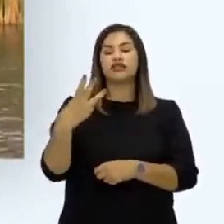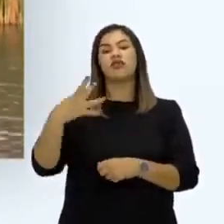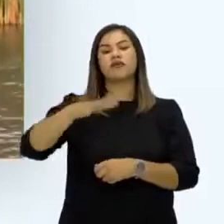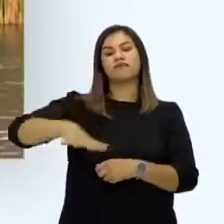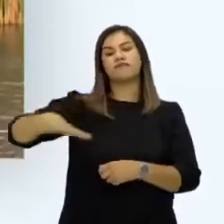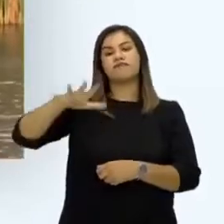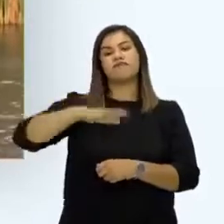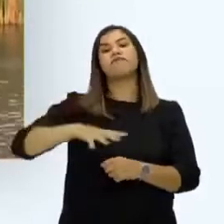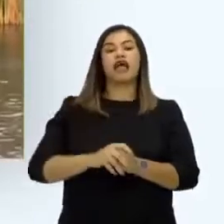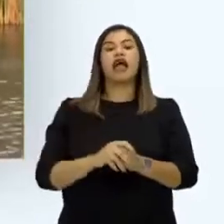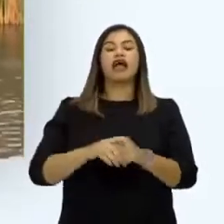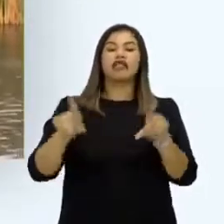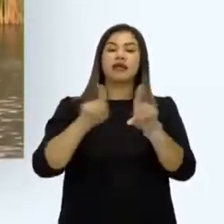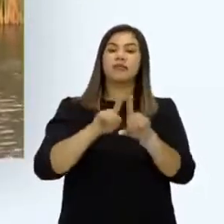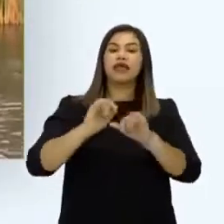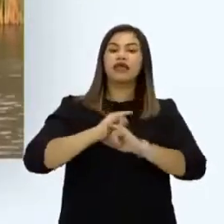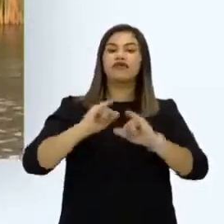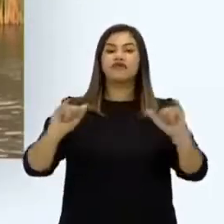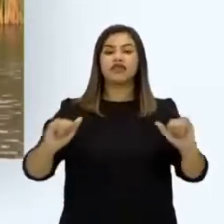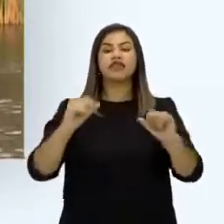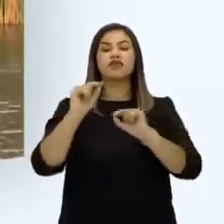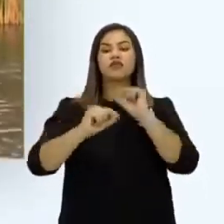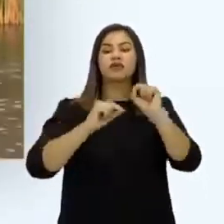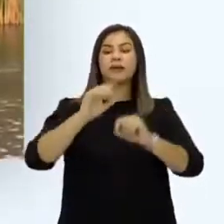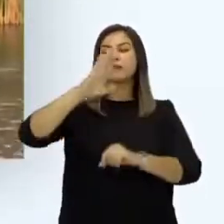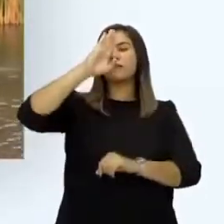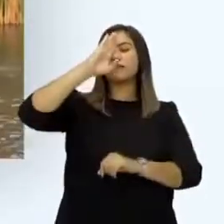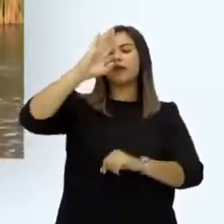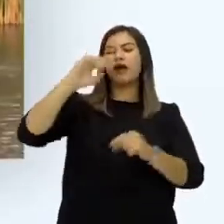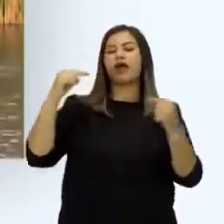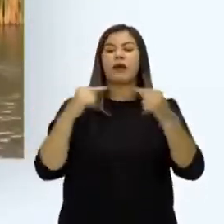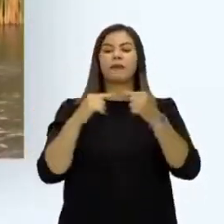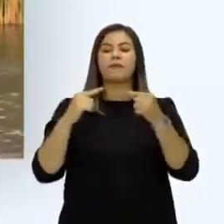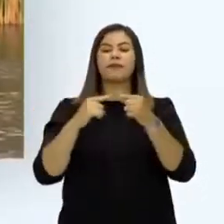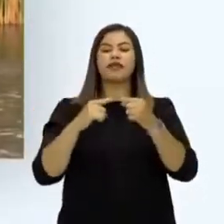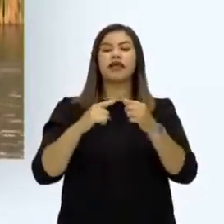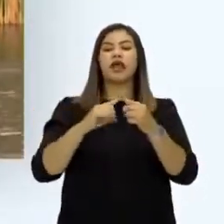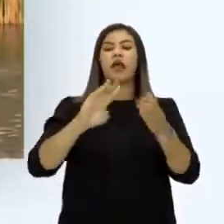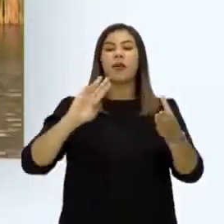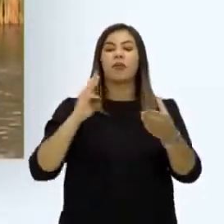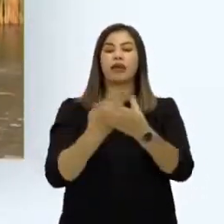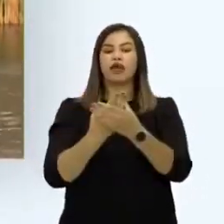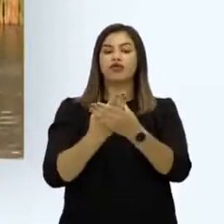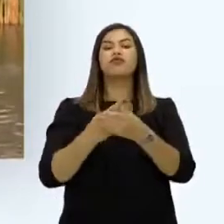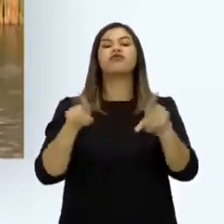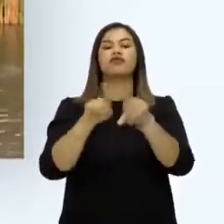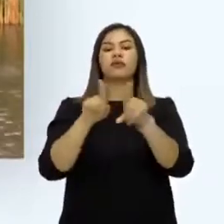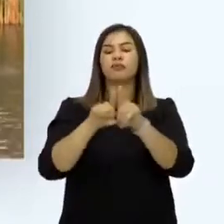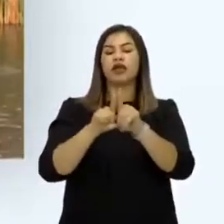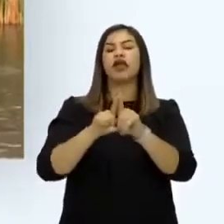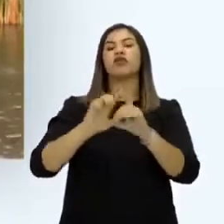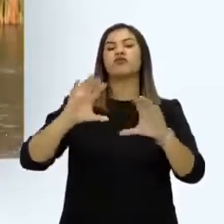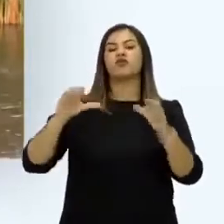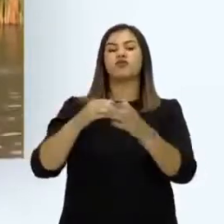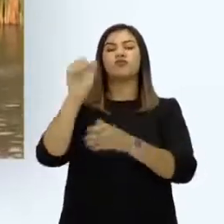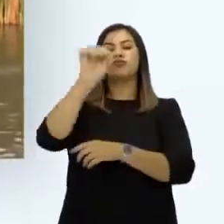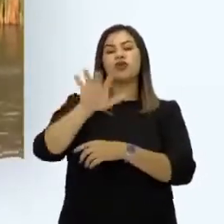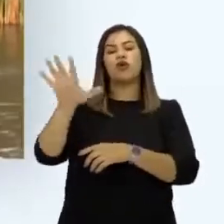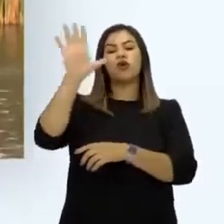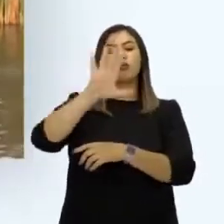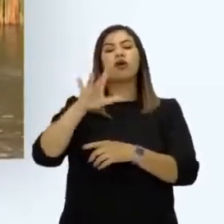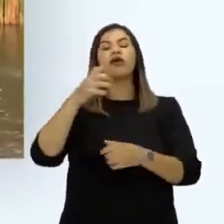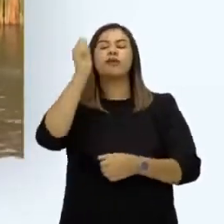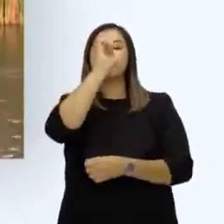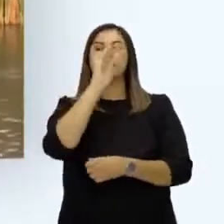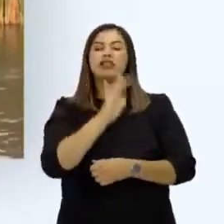afirma ser prioridade a negociação para um acordo entre o Mercosul e o Bloco Europeu e que o Brasil vai